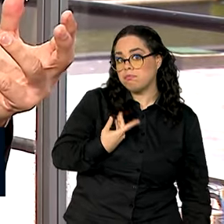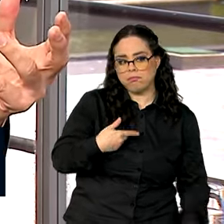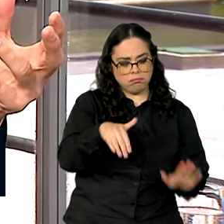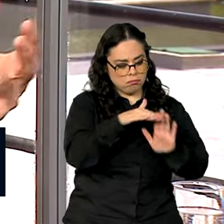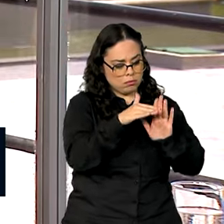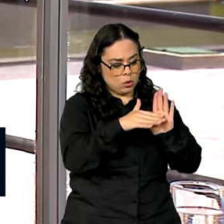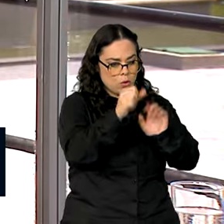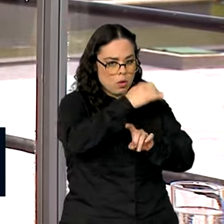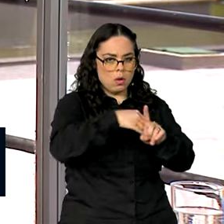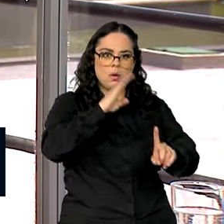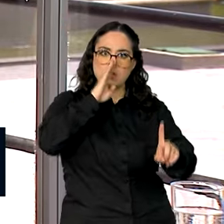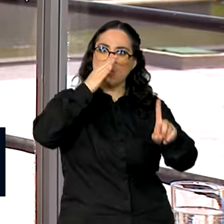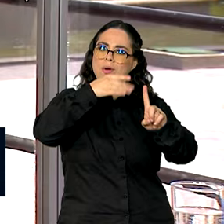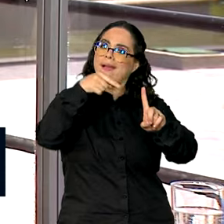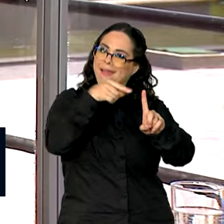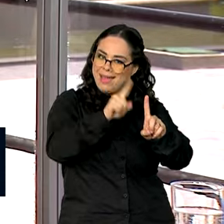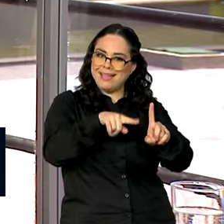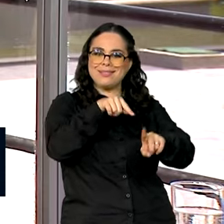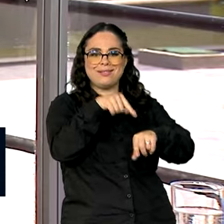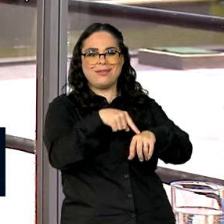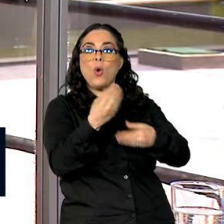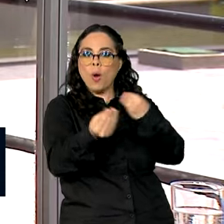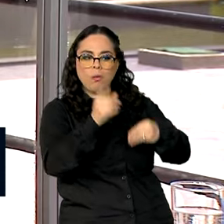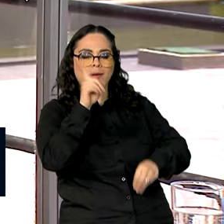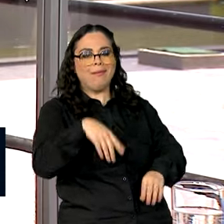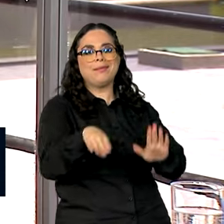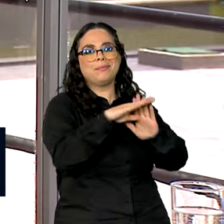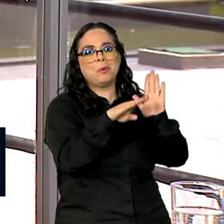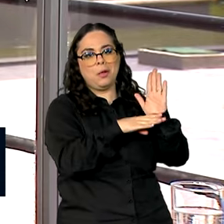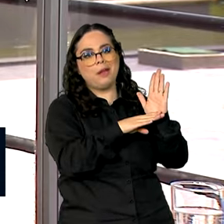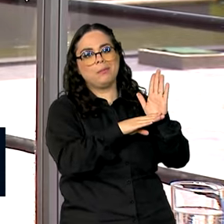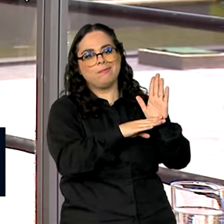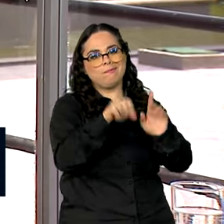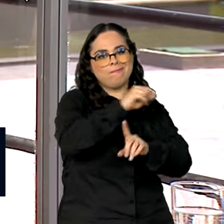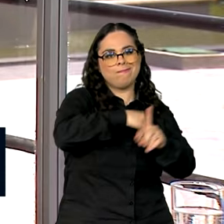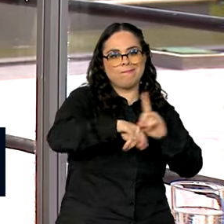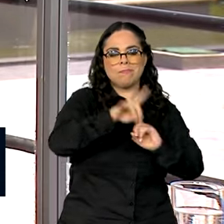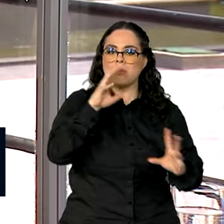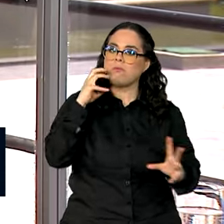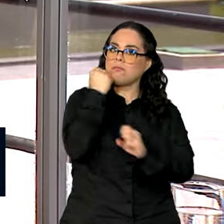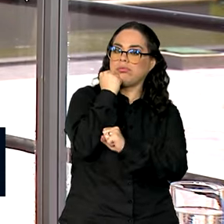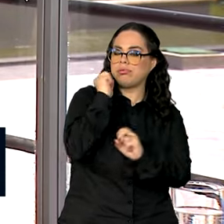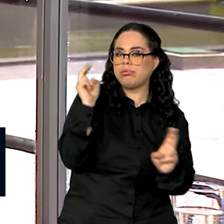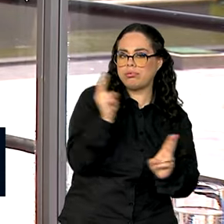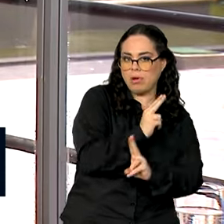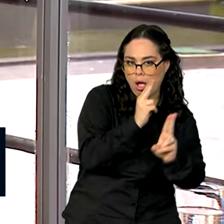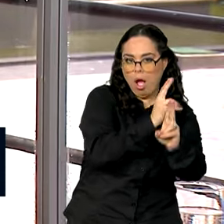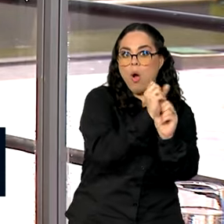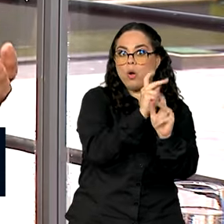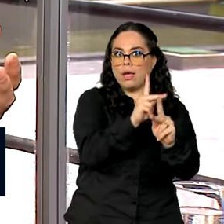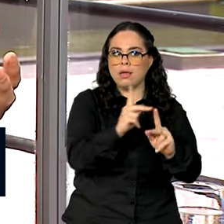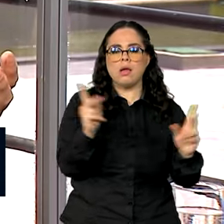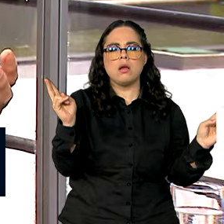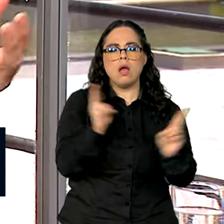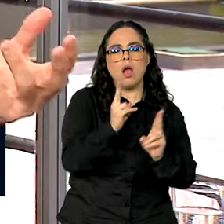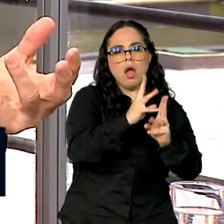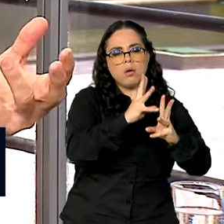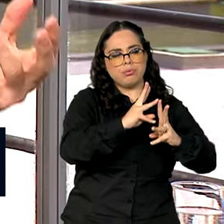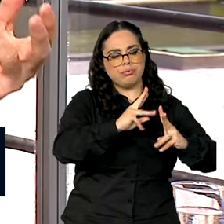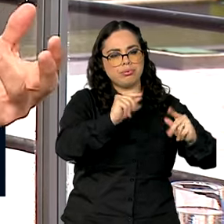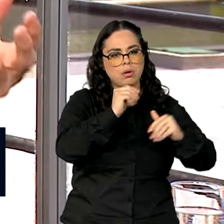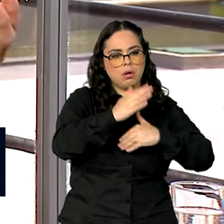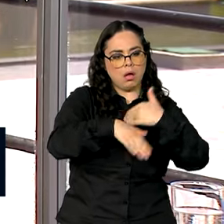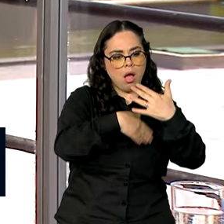são fundamentais para remediar, para socorrer de forma imediata e para poder eliminar e